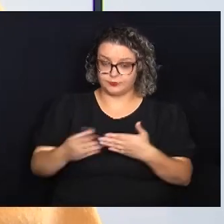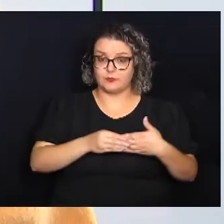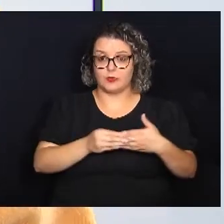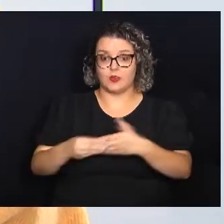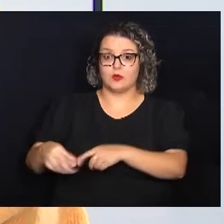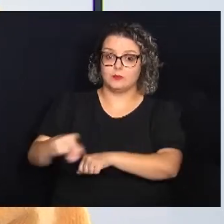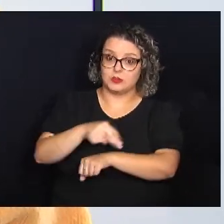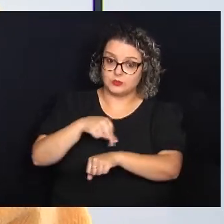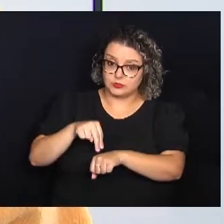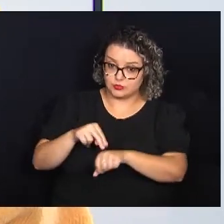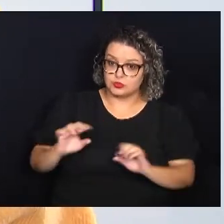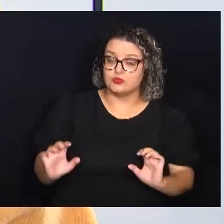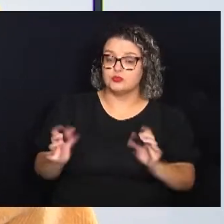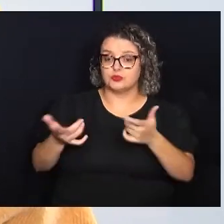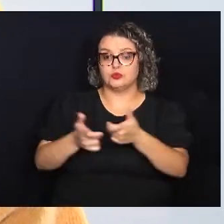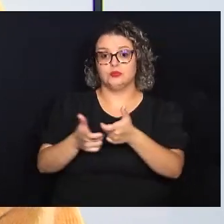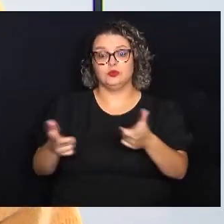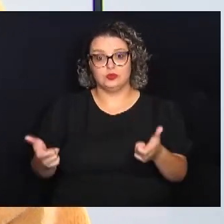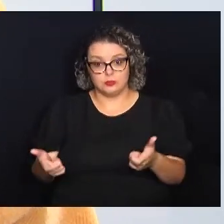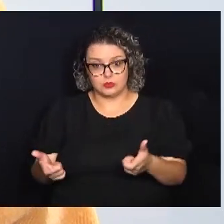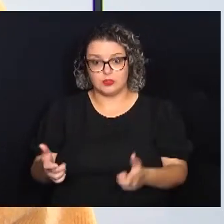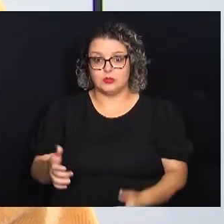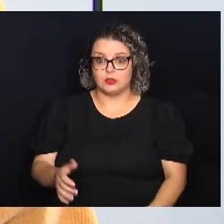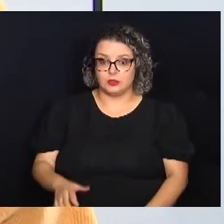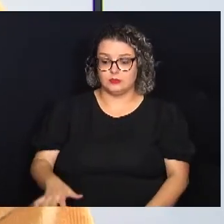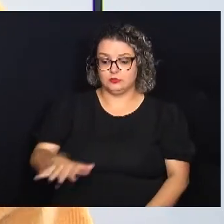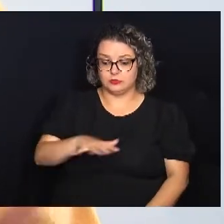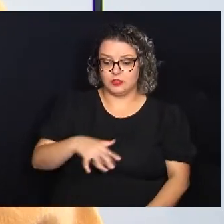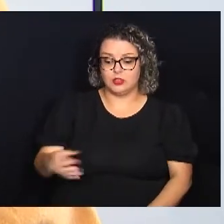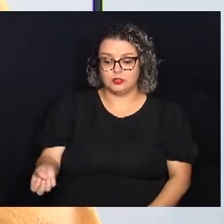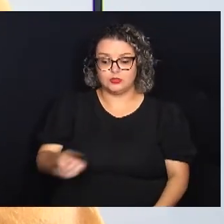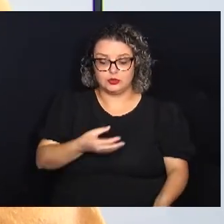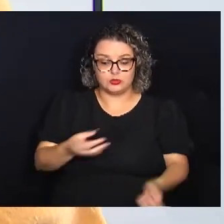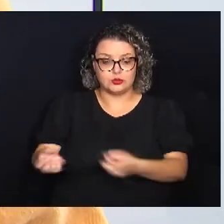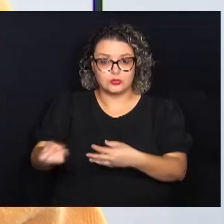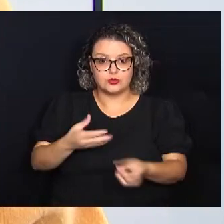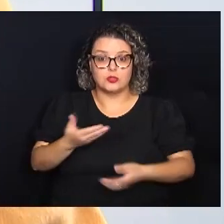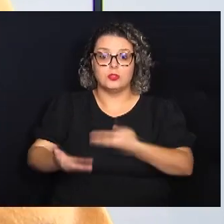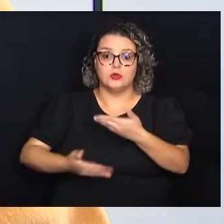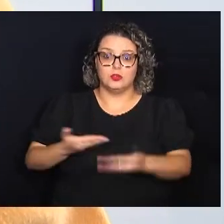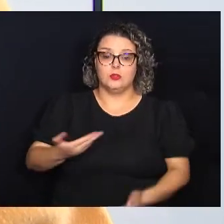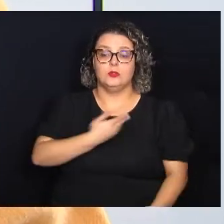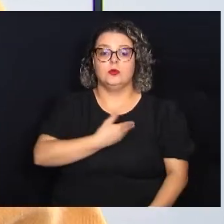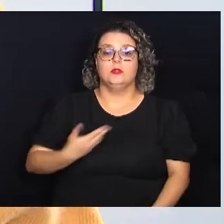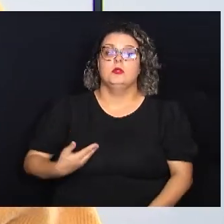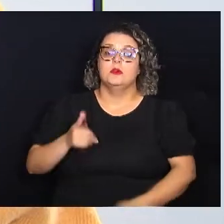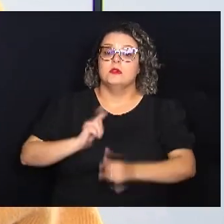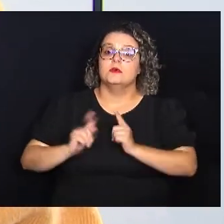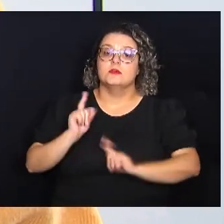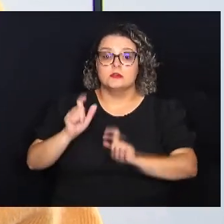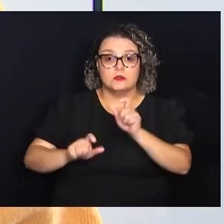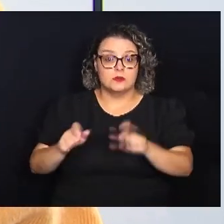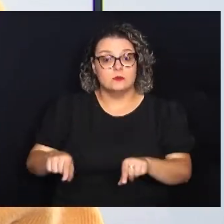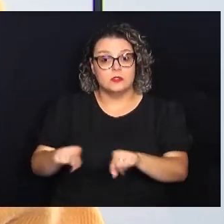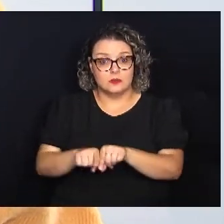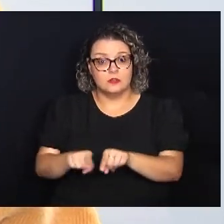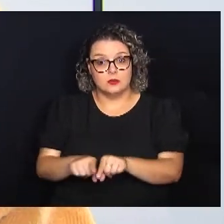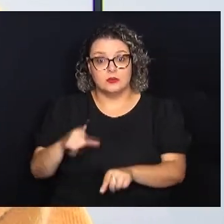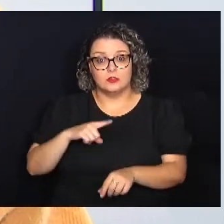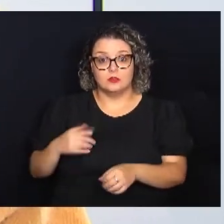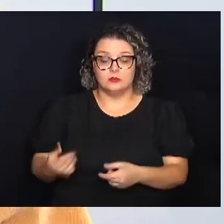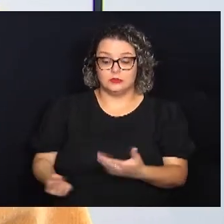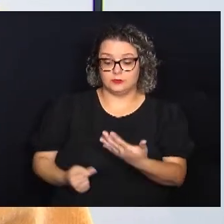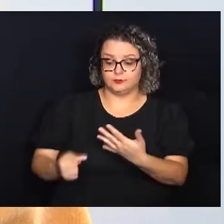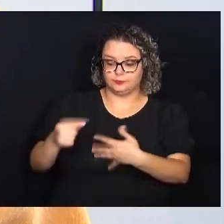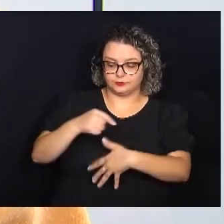apresentar o guia nacionalmente num evento de um grande porte, que trata de inovação também no serviço público em gestão de pessoas. Então